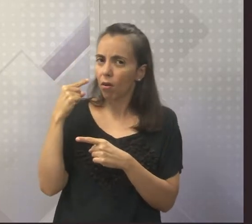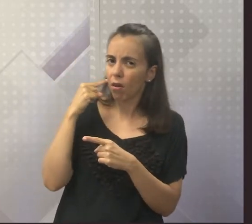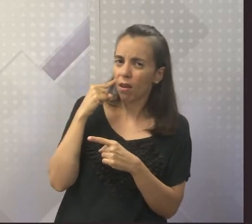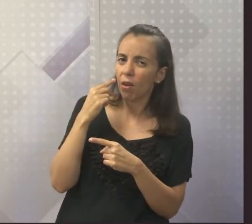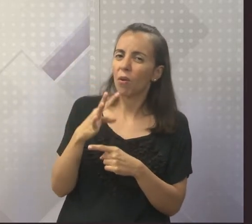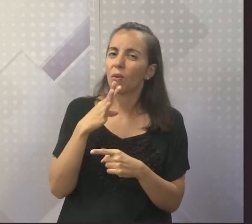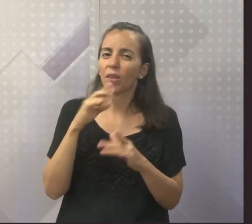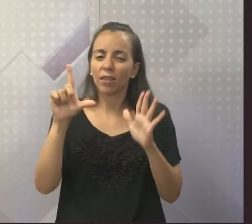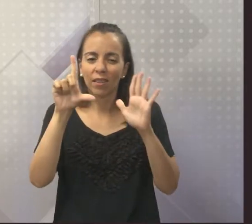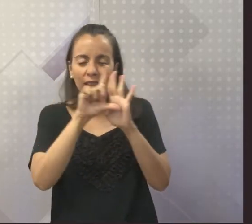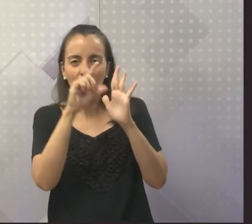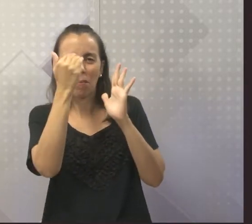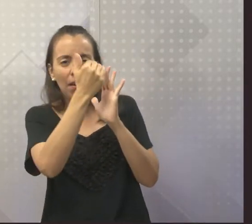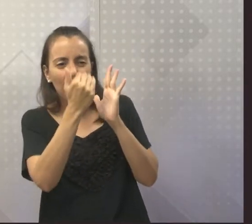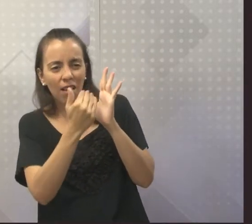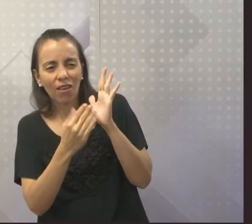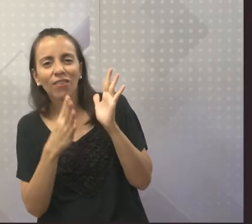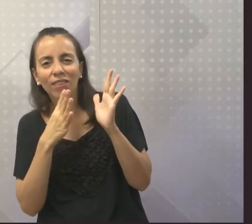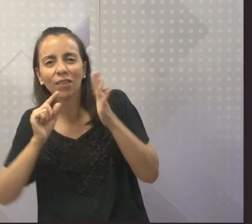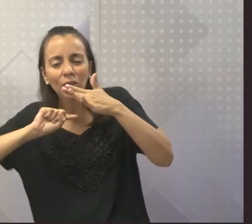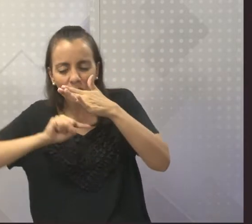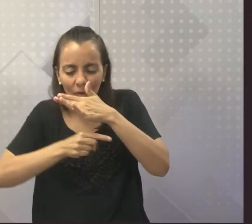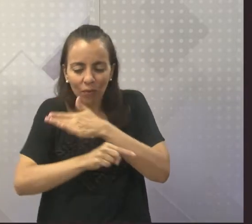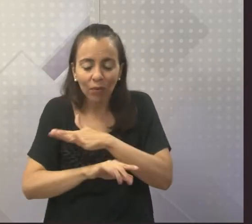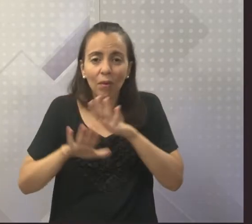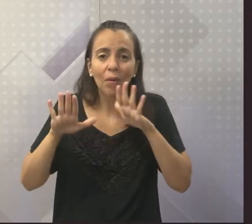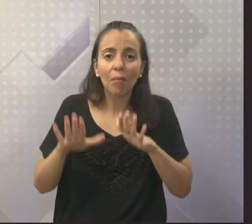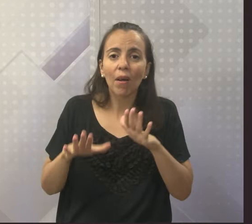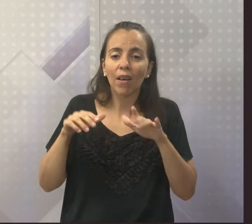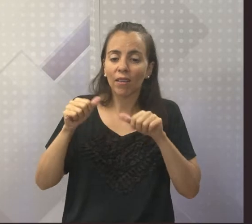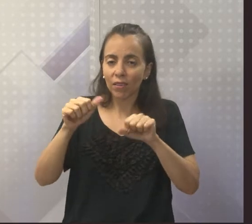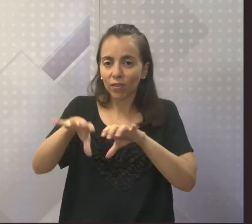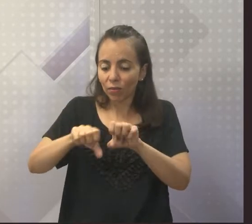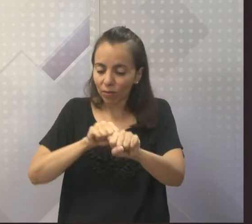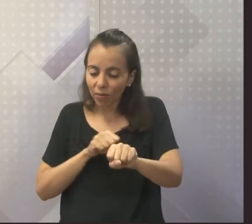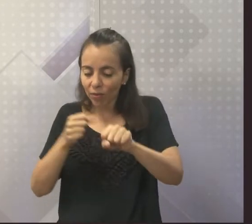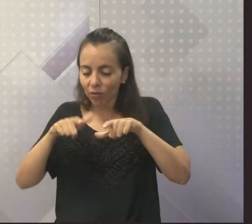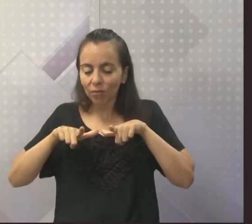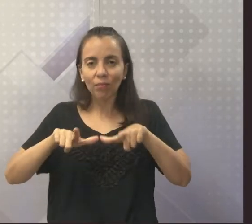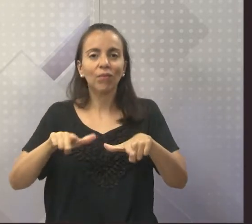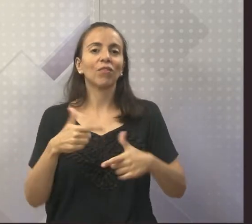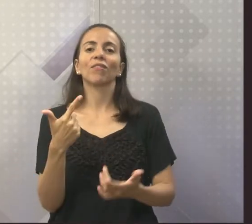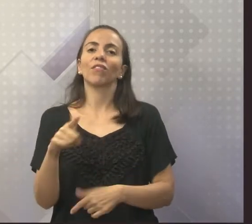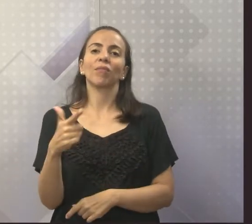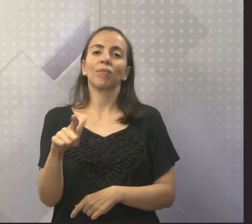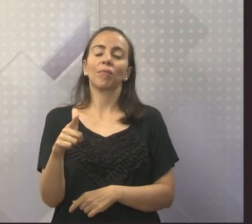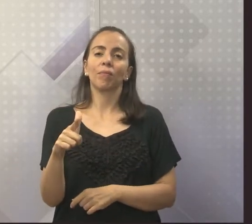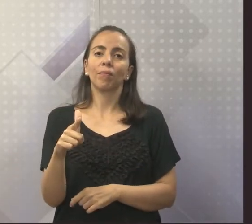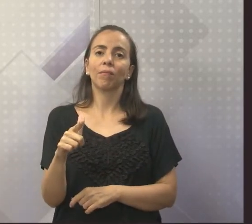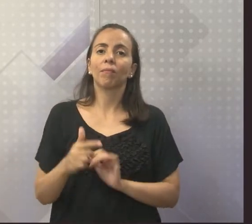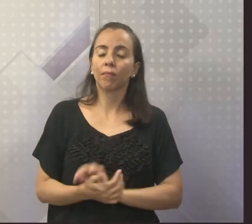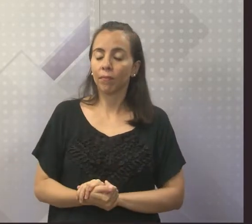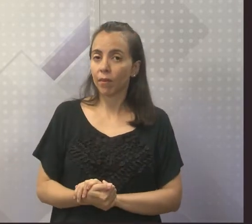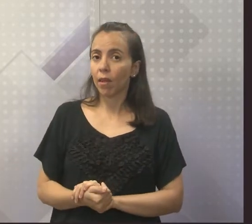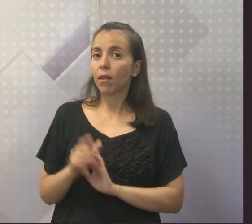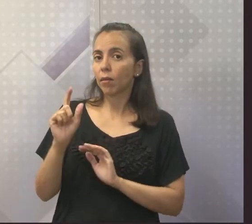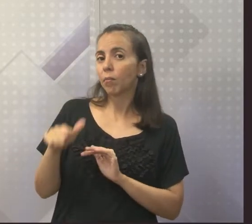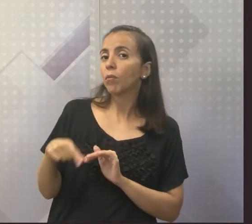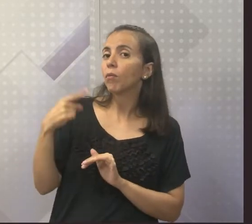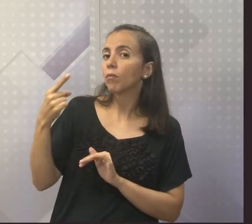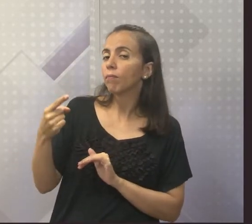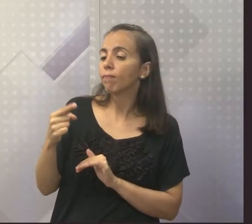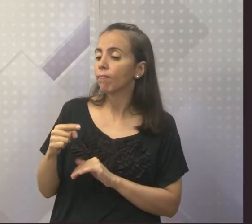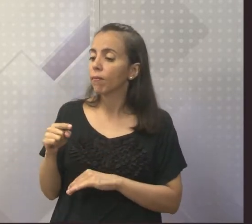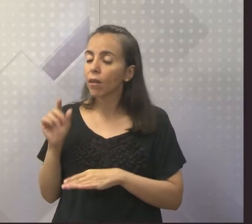mas ele não tinha diploma, né? Porque ele foi impedido na época, pelo preconceito. E assim, conseguiu libertar, olha só, ele